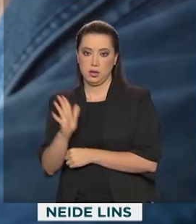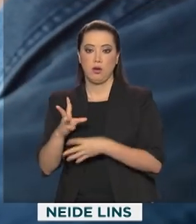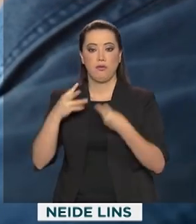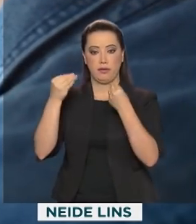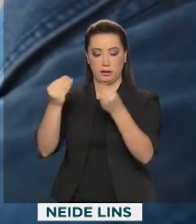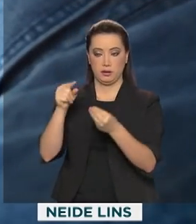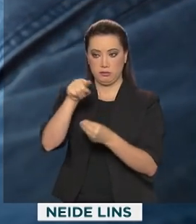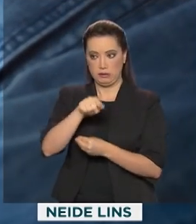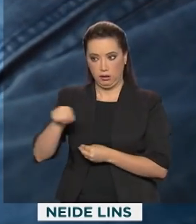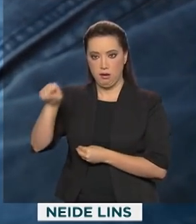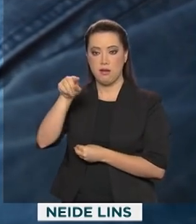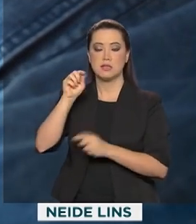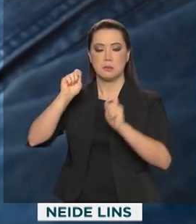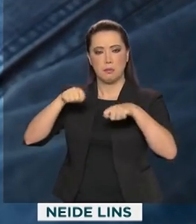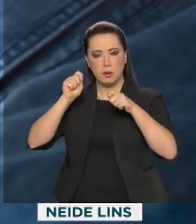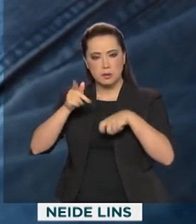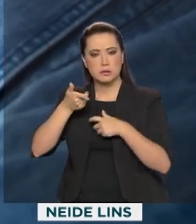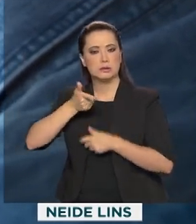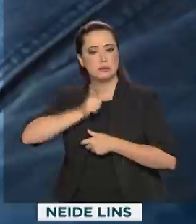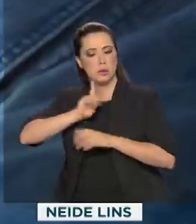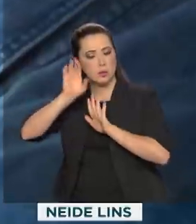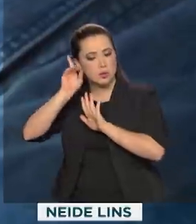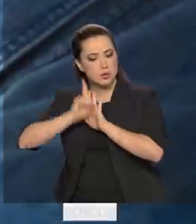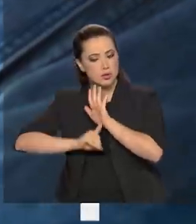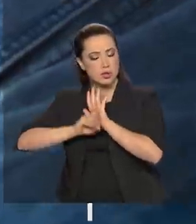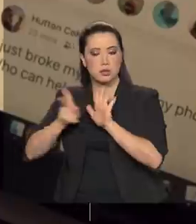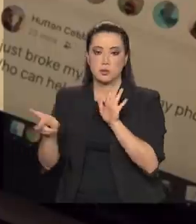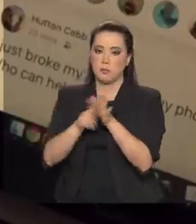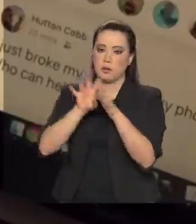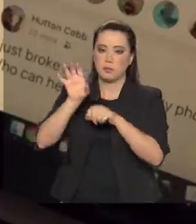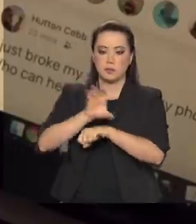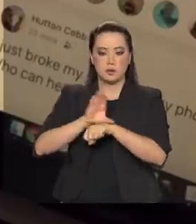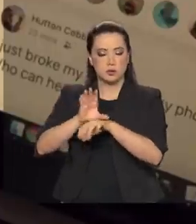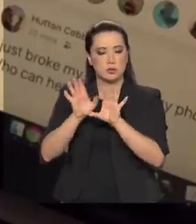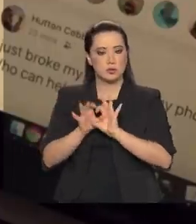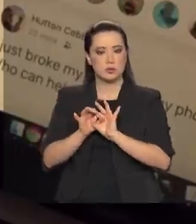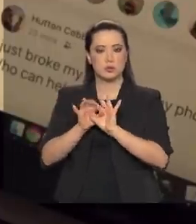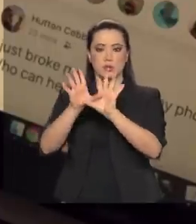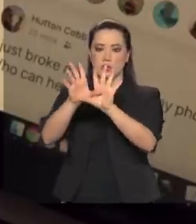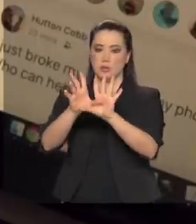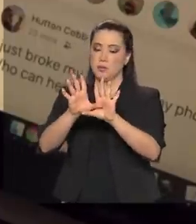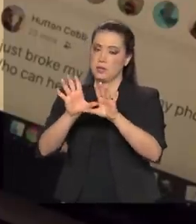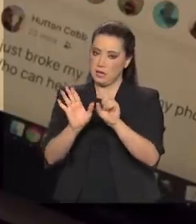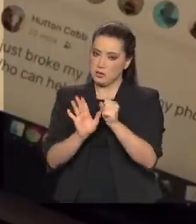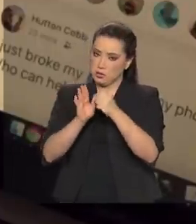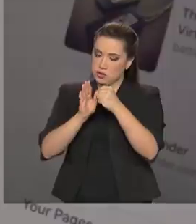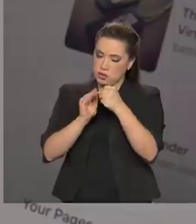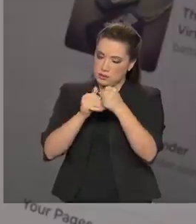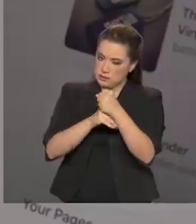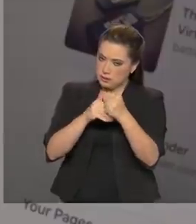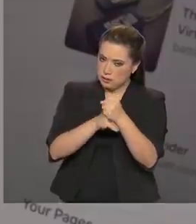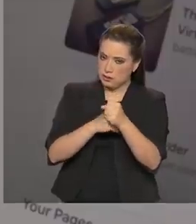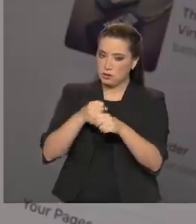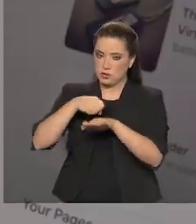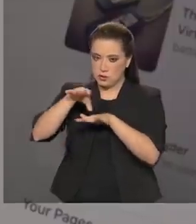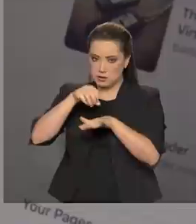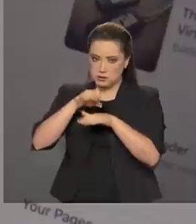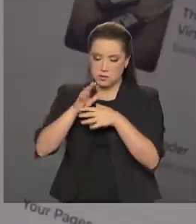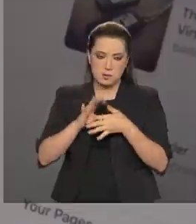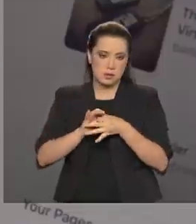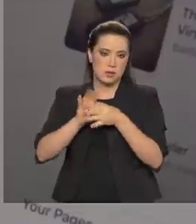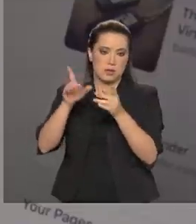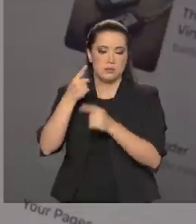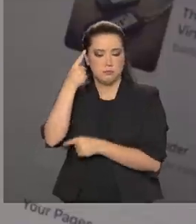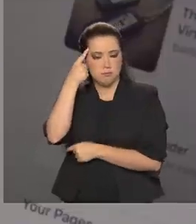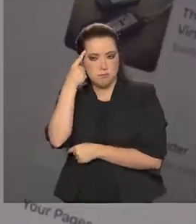e elas possam desfrutar dos direitos constitucionais de liberdade, privacidade e livre desenvolvimento da